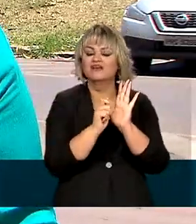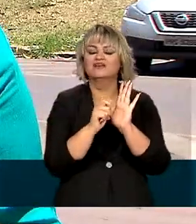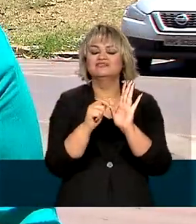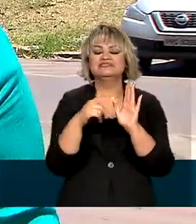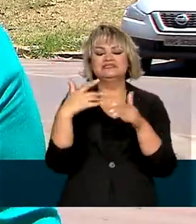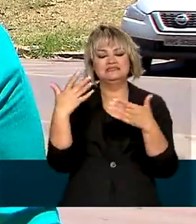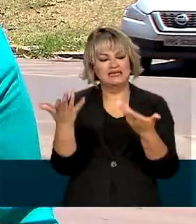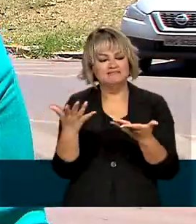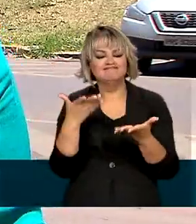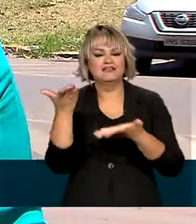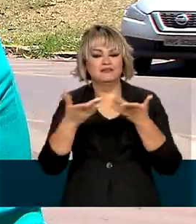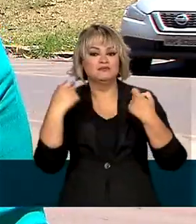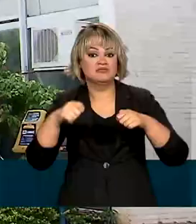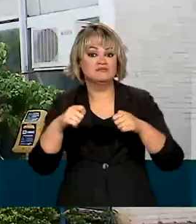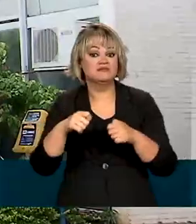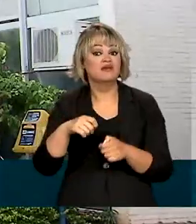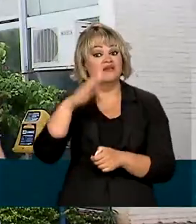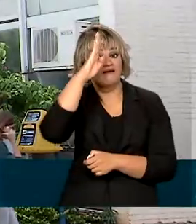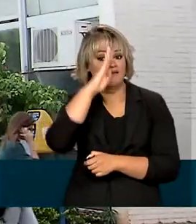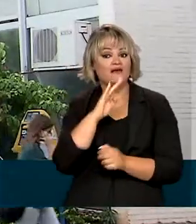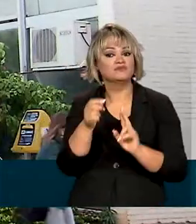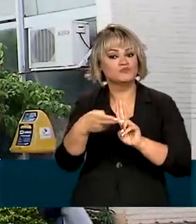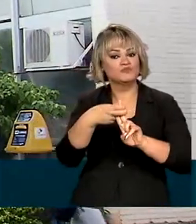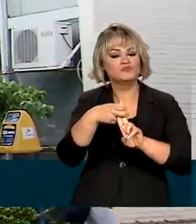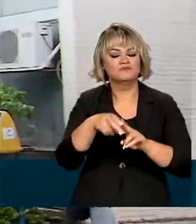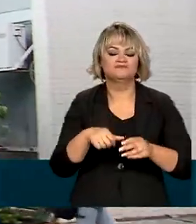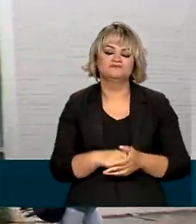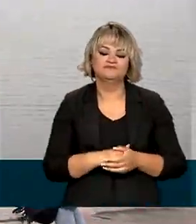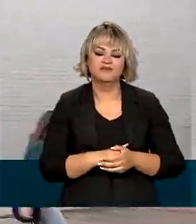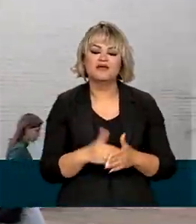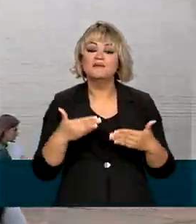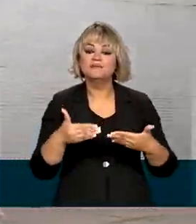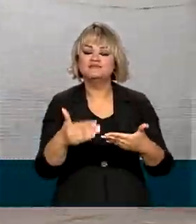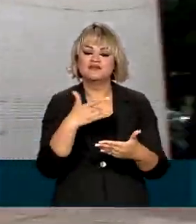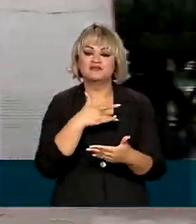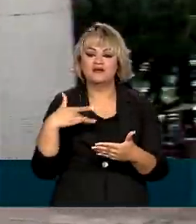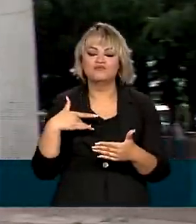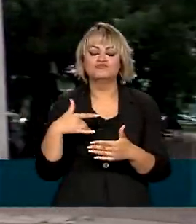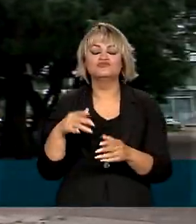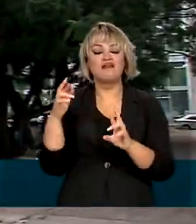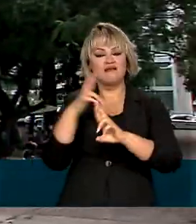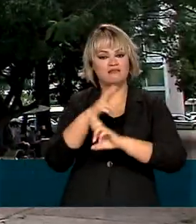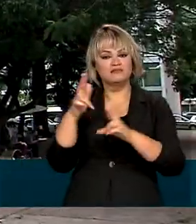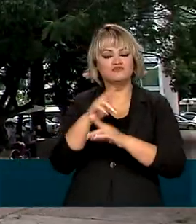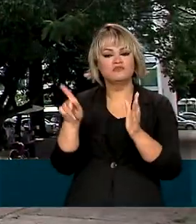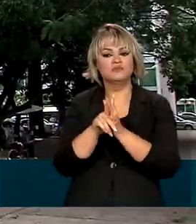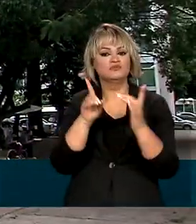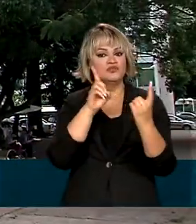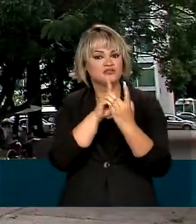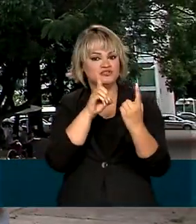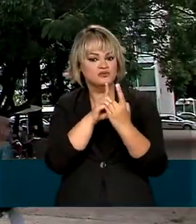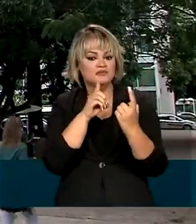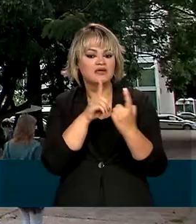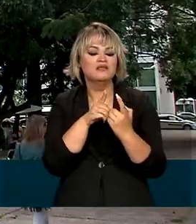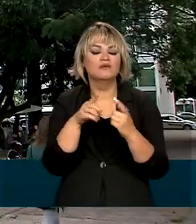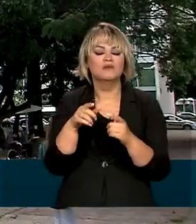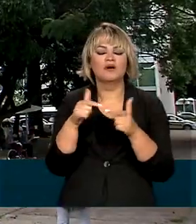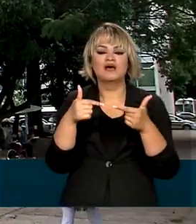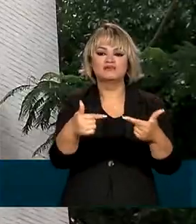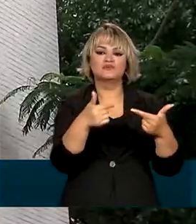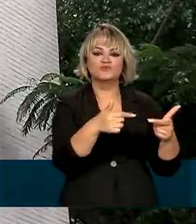feito de graça pelo SUS. O Ministério da Saúde está ampliando a rede de atendimentos com novas